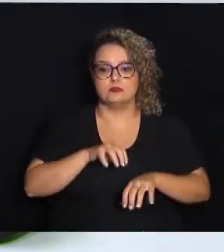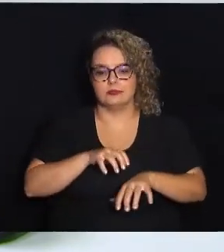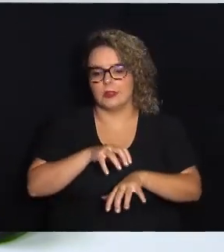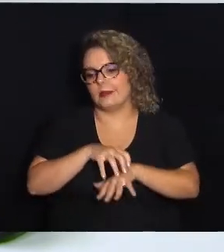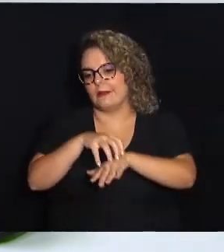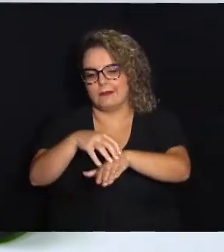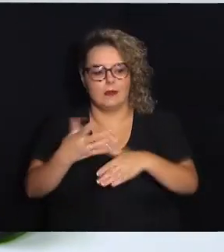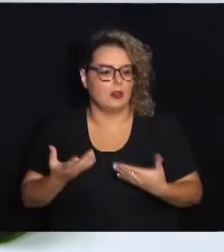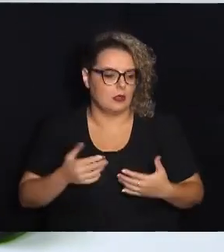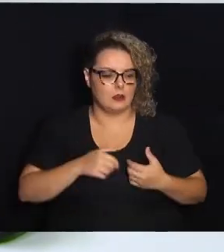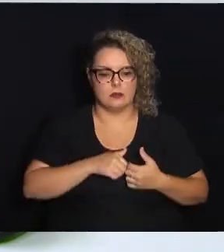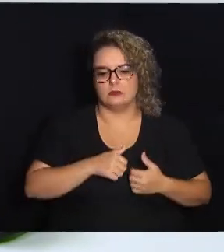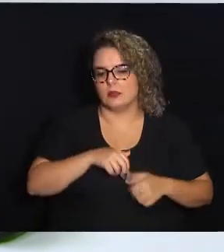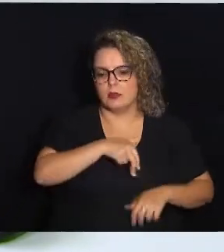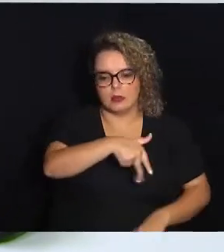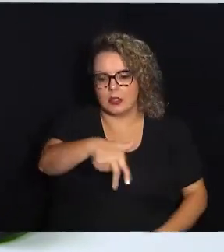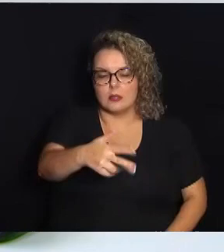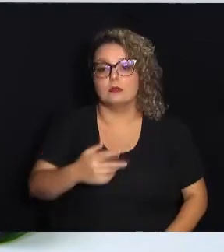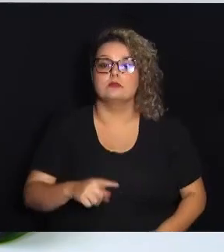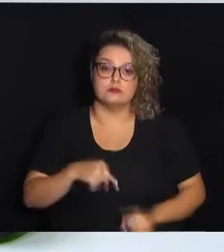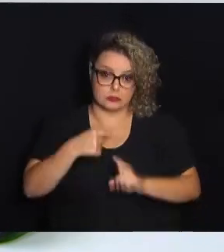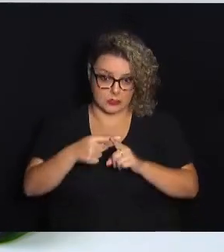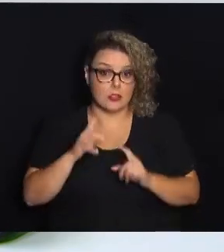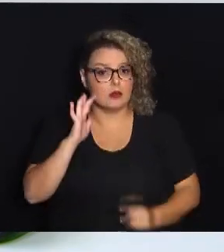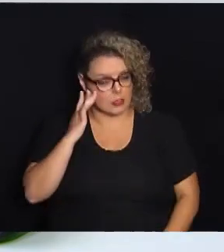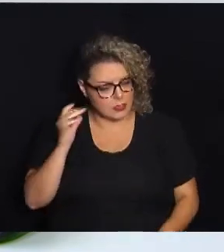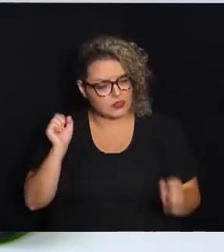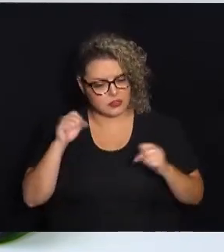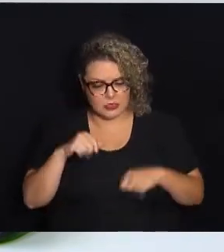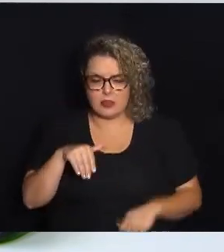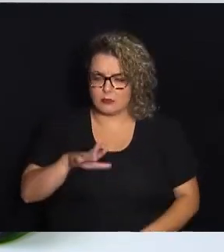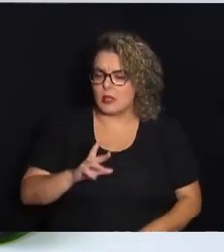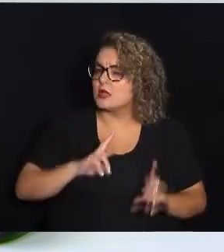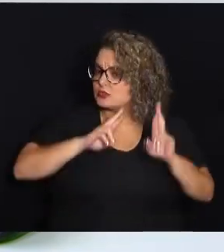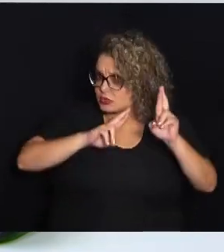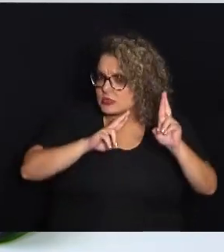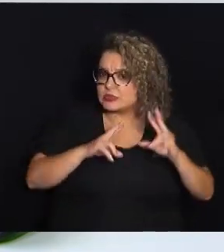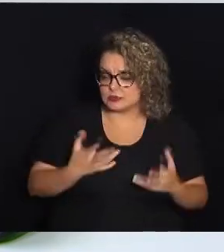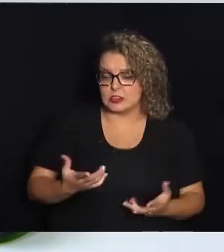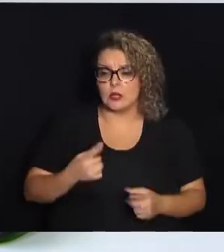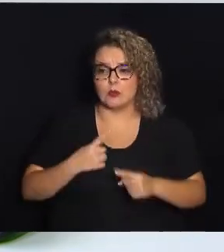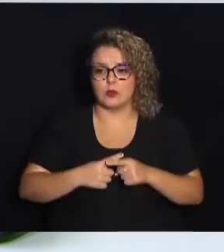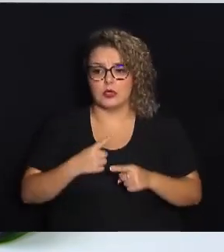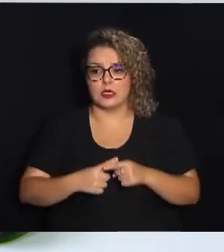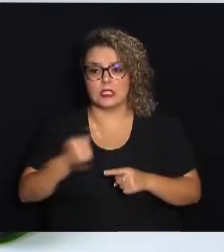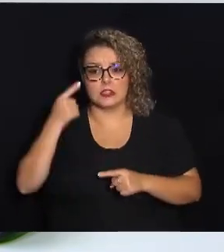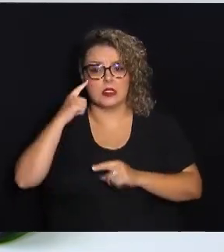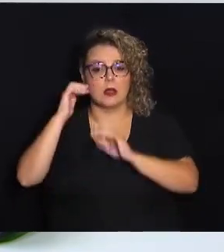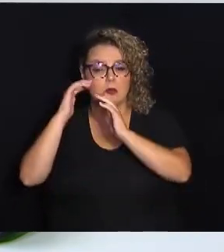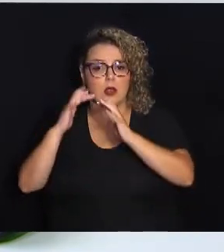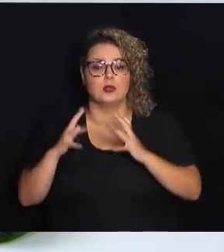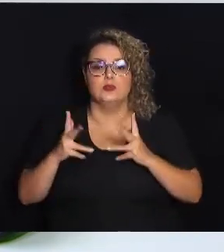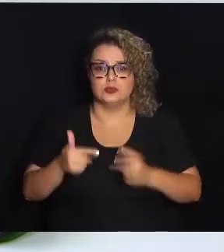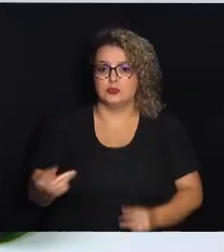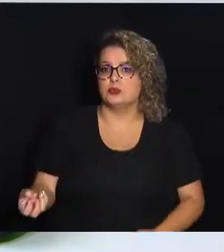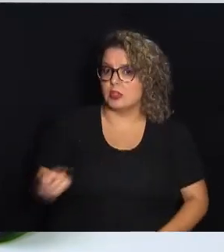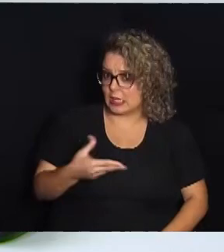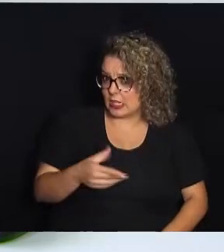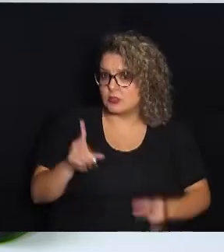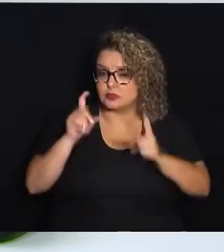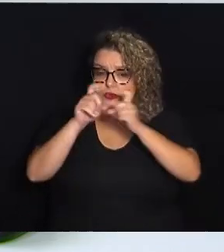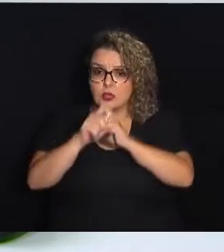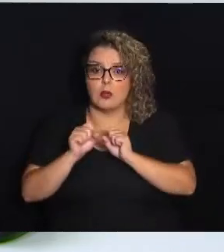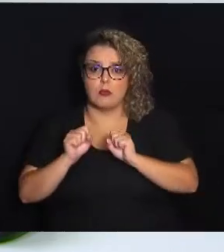favorece não ter o deslocamento. Então isso é muito positivo e eu acho que sim, foi além das expectativas, porque a gente sempre